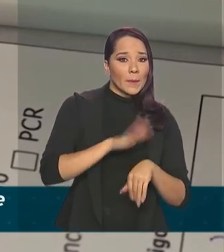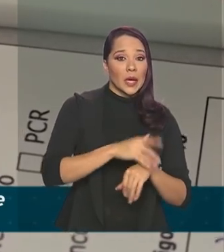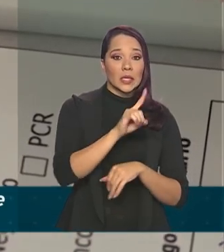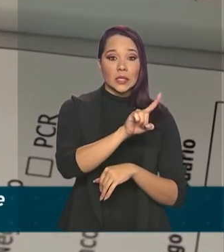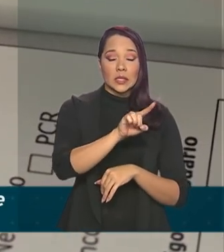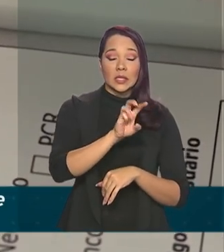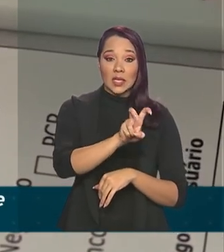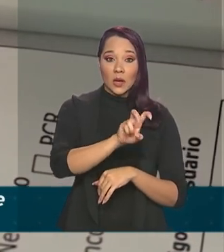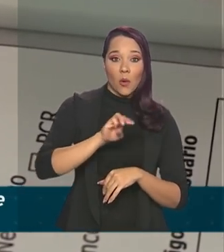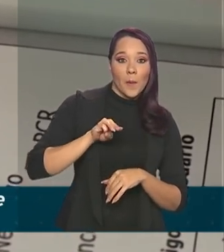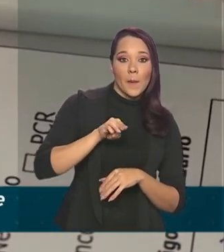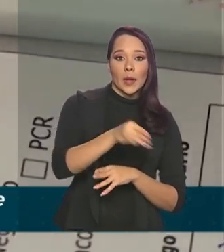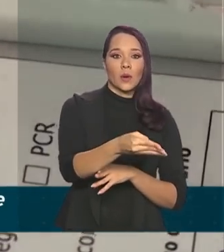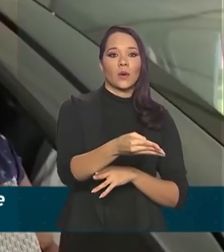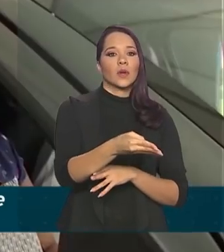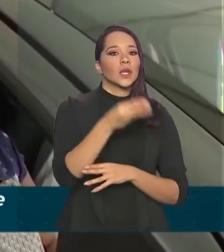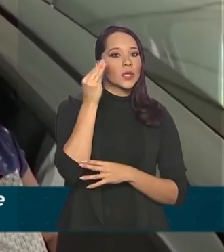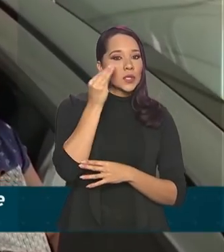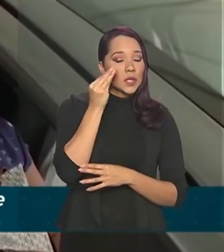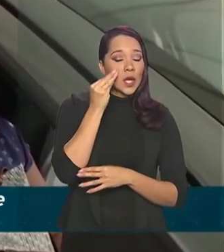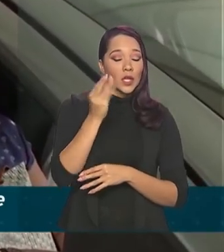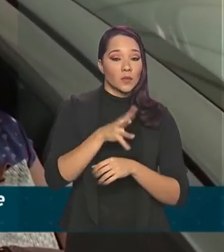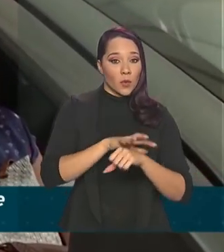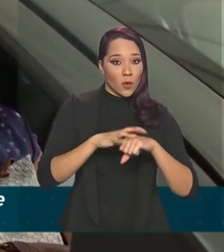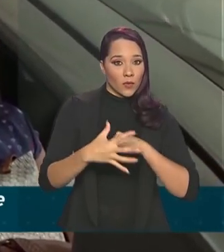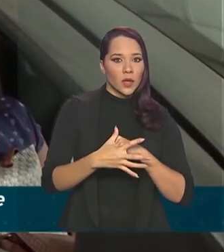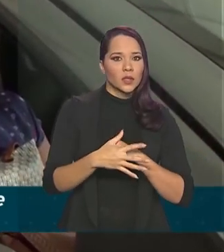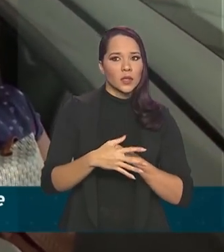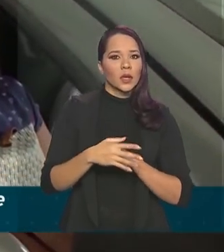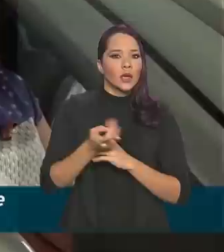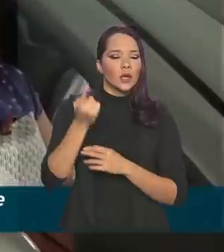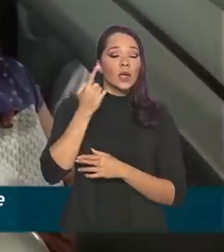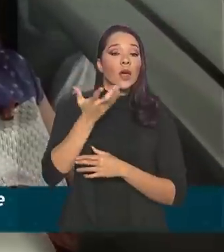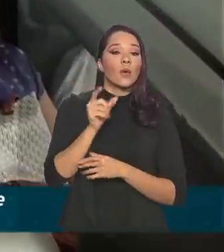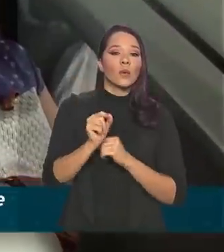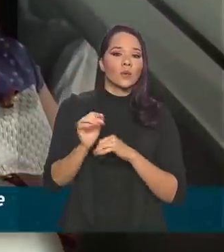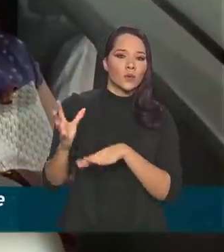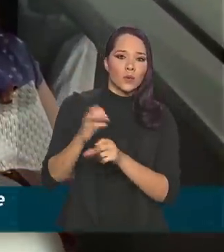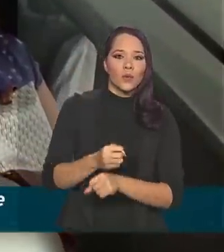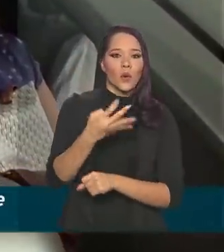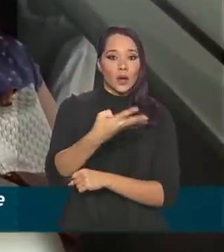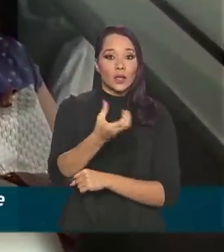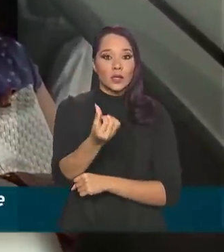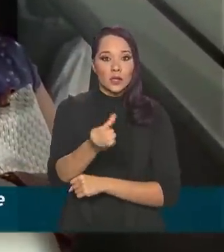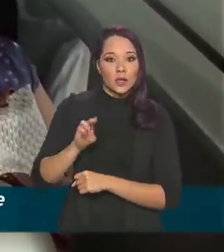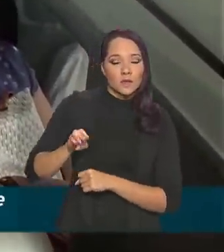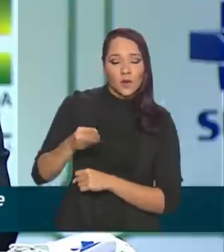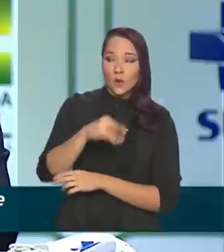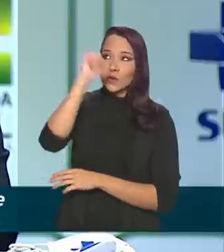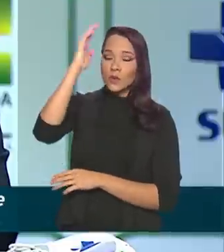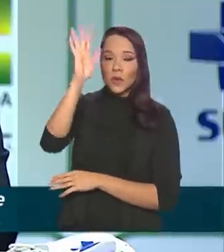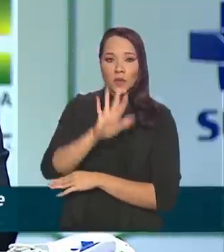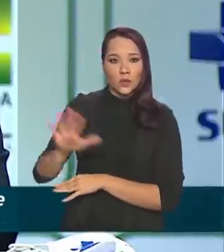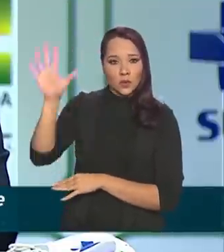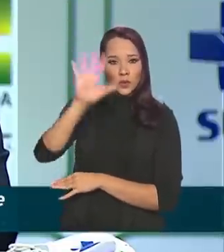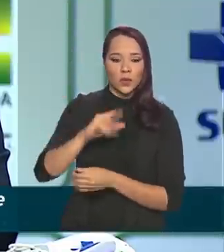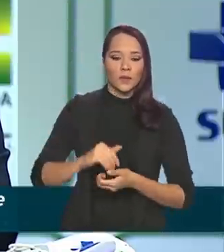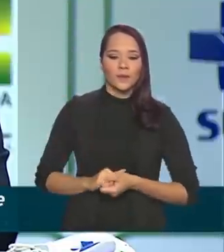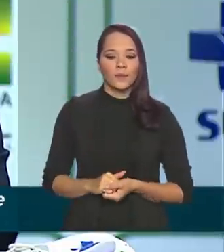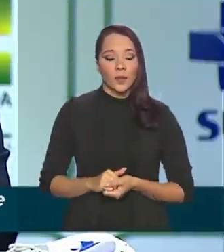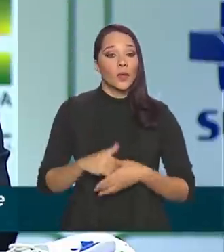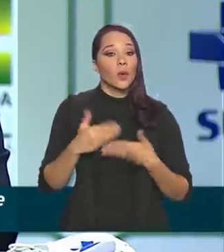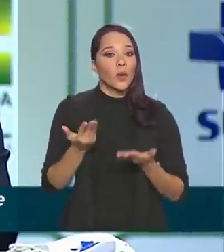de testes para a Covid, e a ideia é chegar a 46 milhões em todo o país. Na medida que você